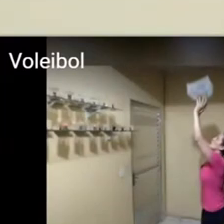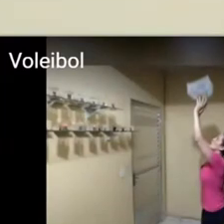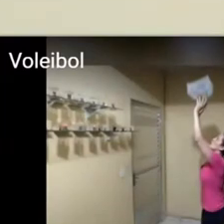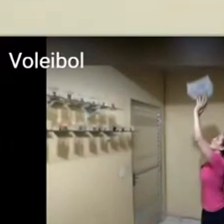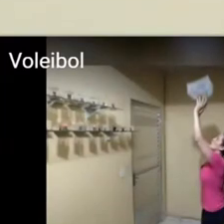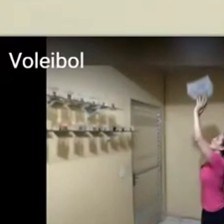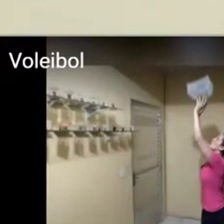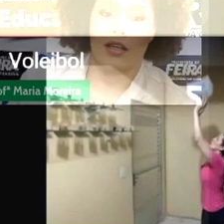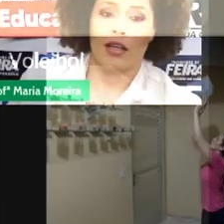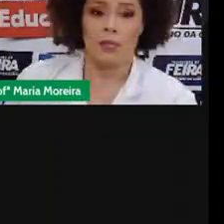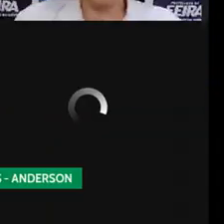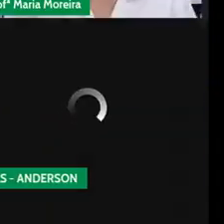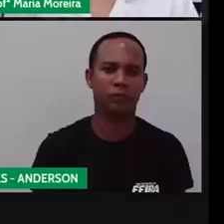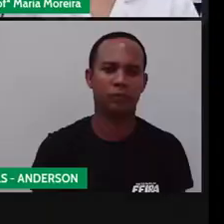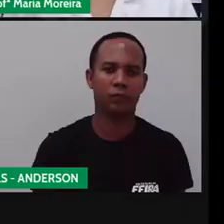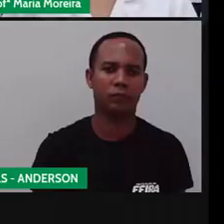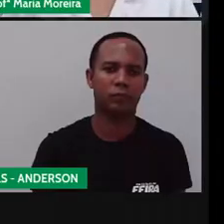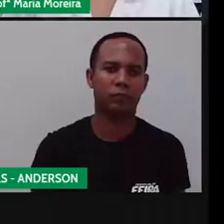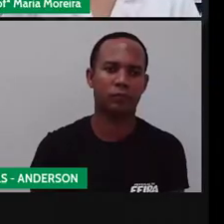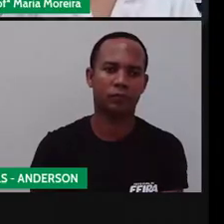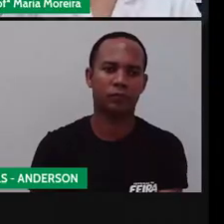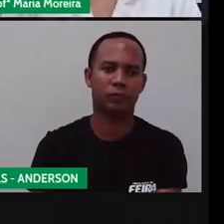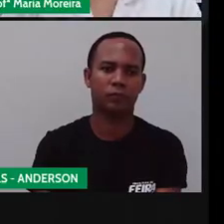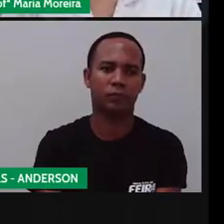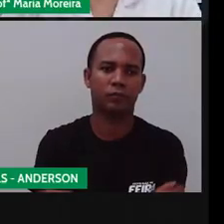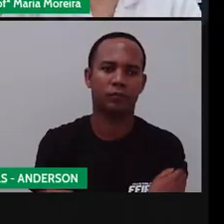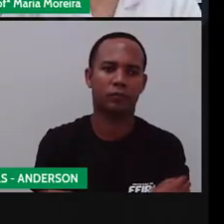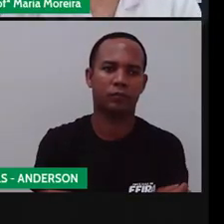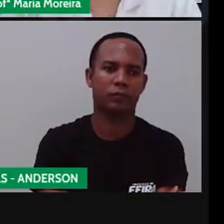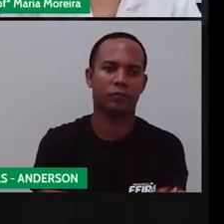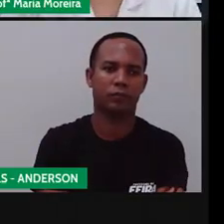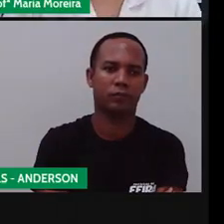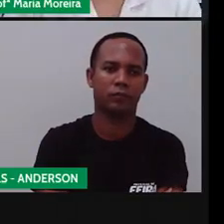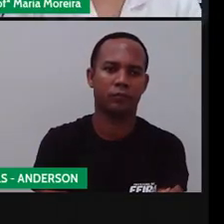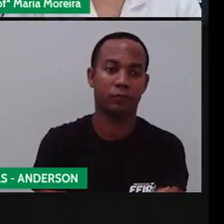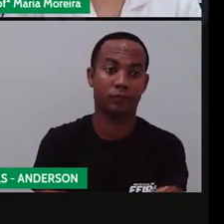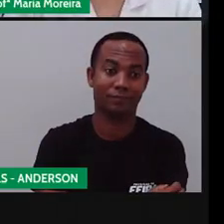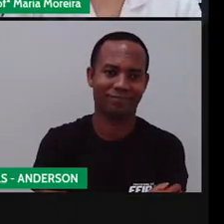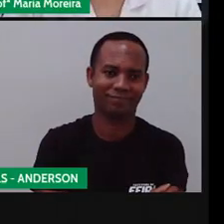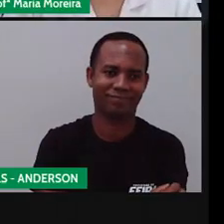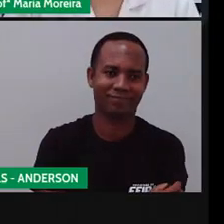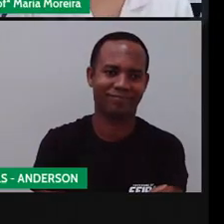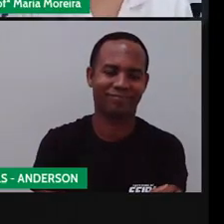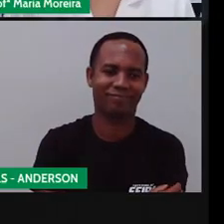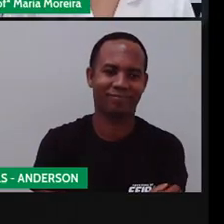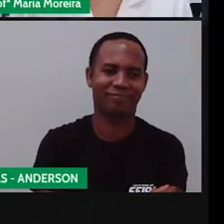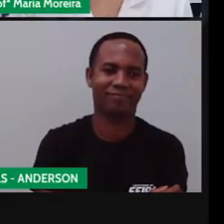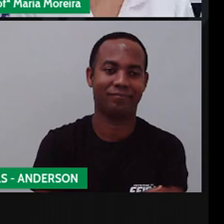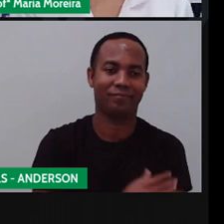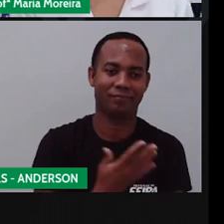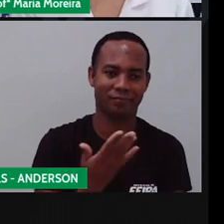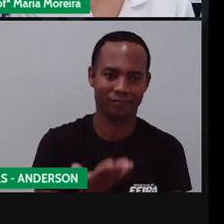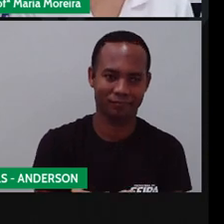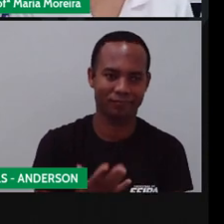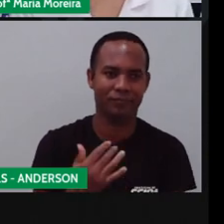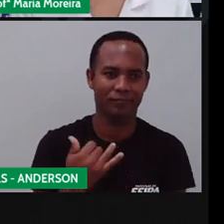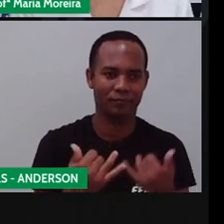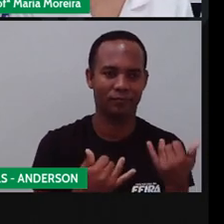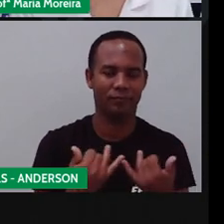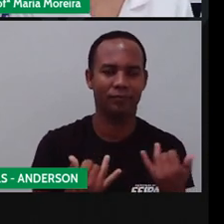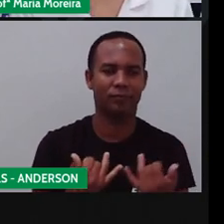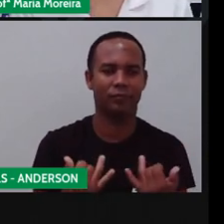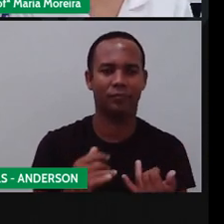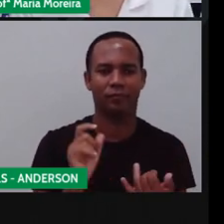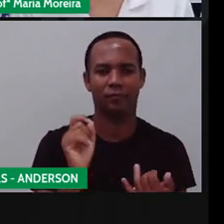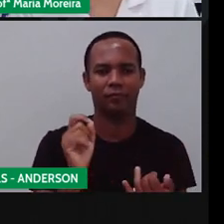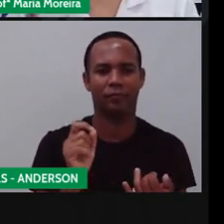vocês e até mais. Pronto, apareci pra vocês e Anderson tá aí de volta. Mais um joguinho. Esse joguinho, na